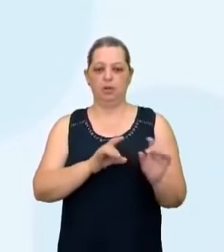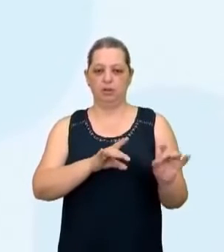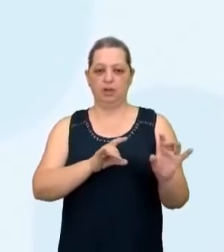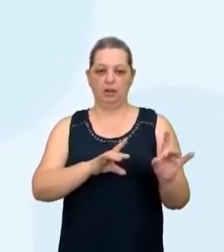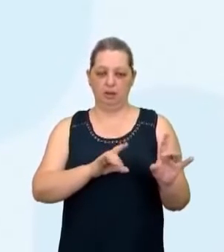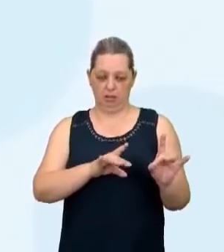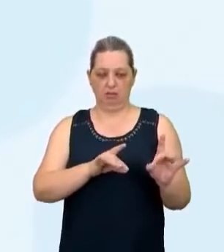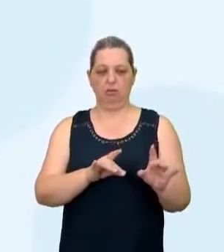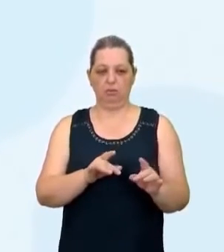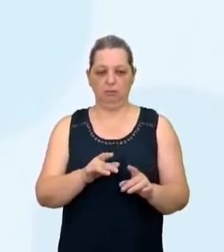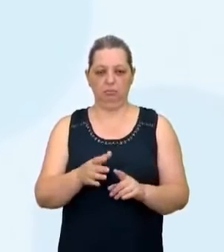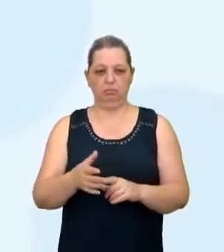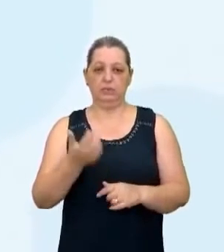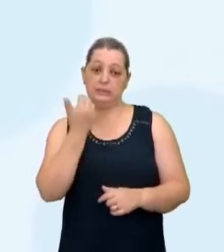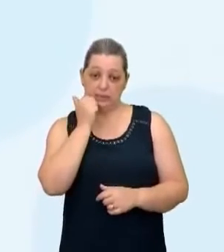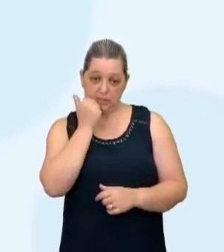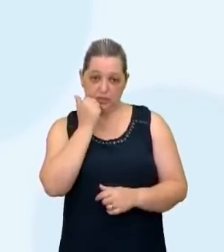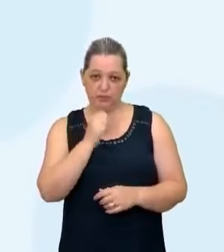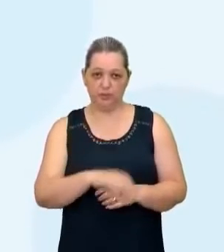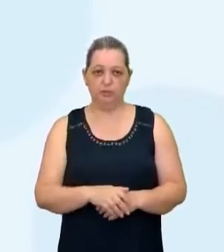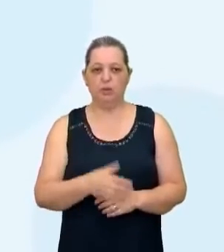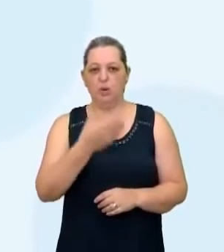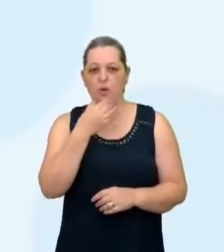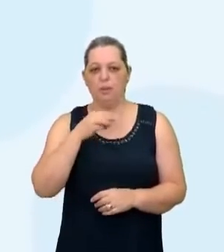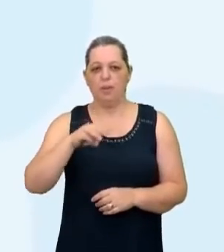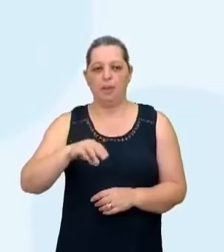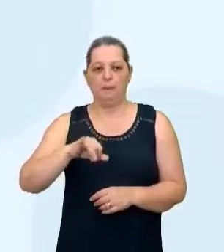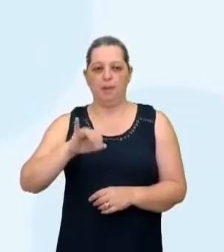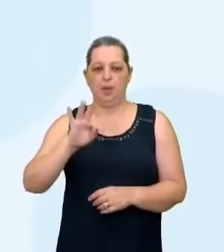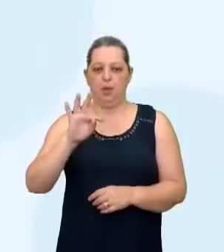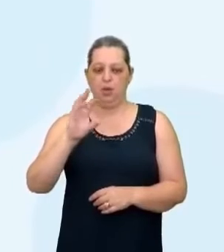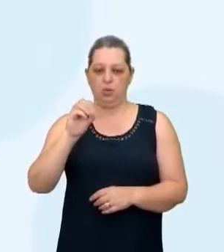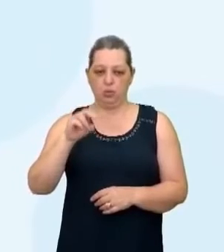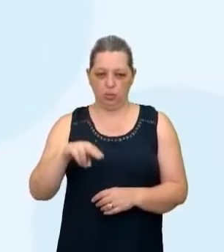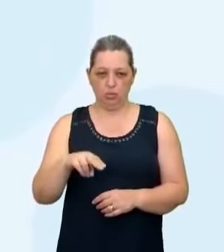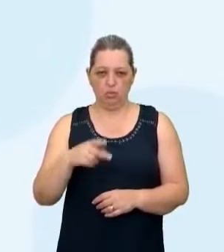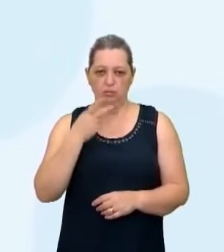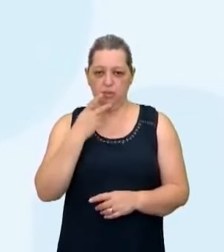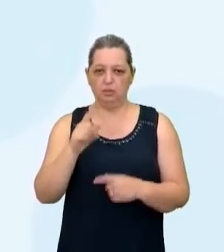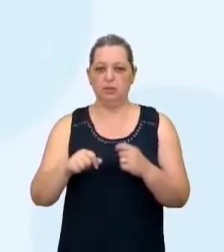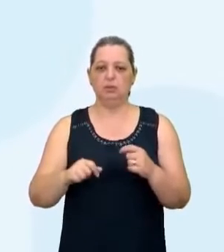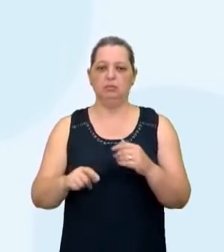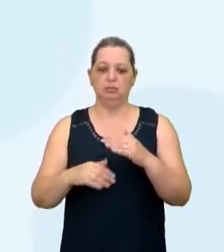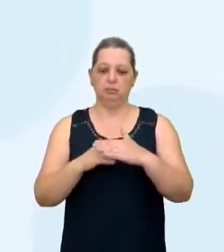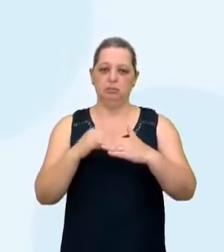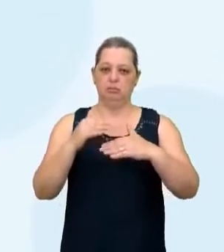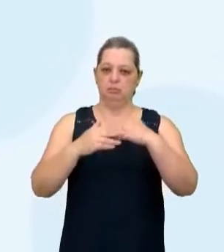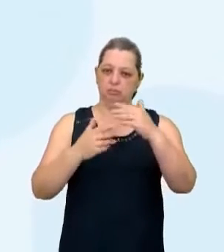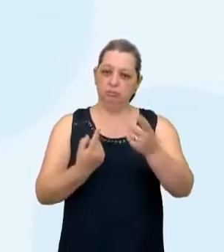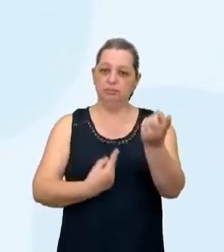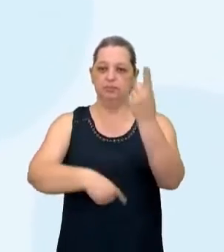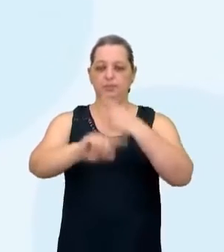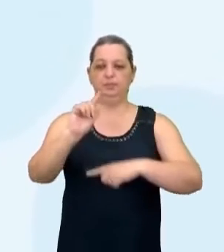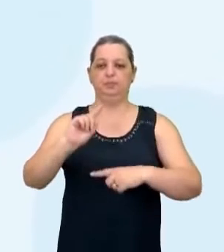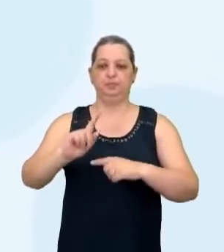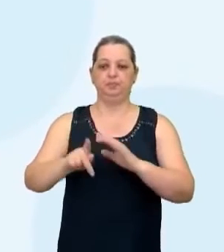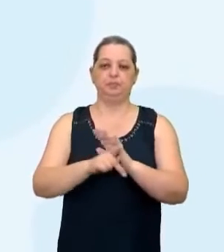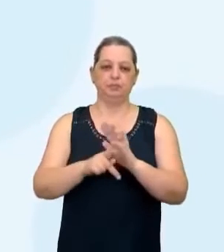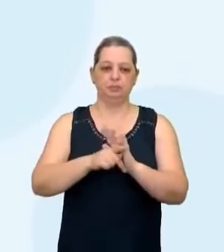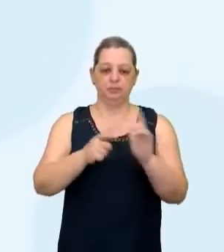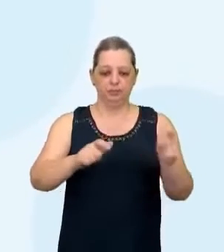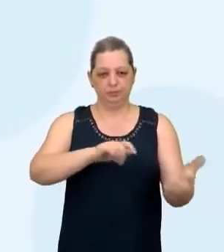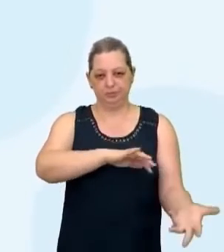-informacional. Então, segundo o Milton Santos, a estruturação e a evolução das redes geográficas podem ser